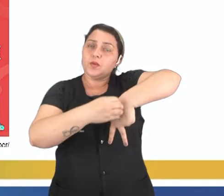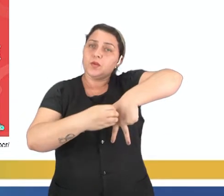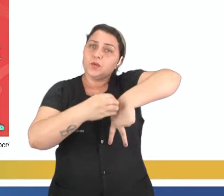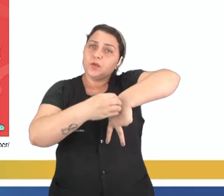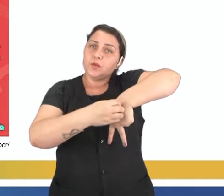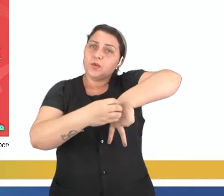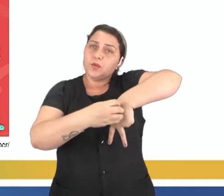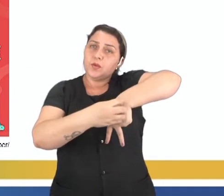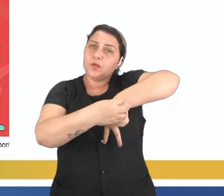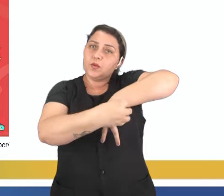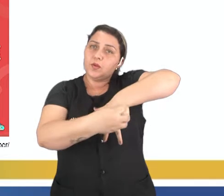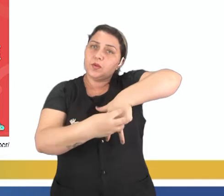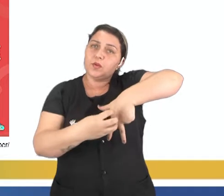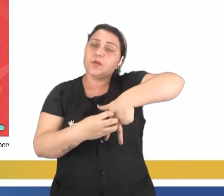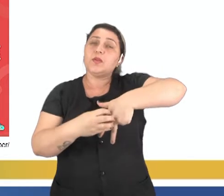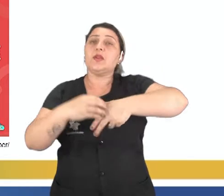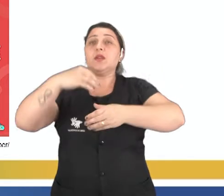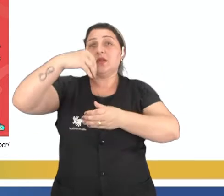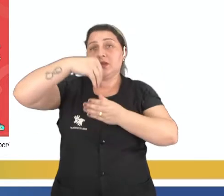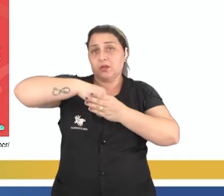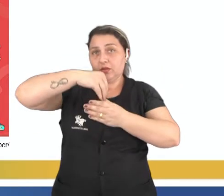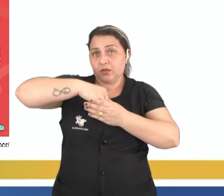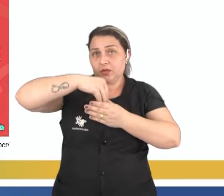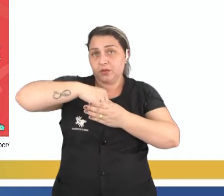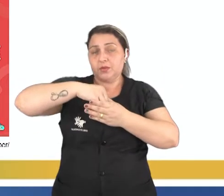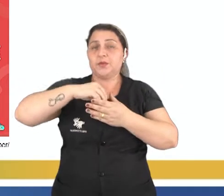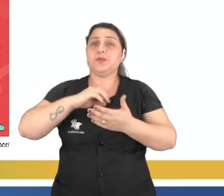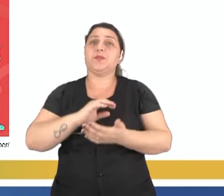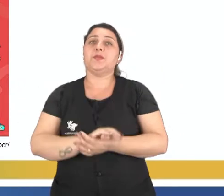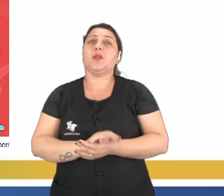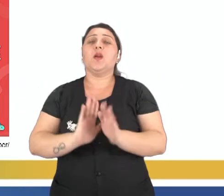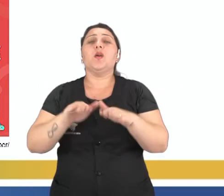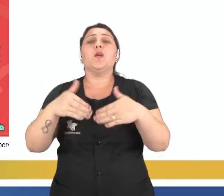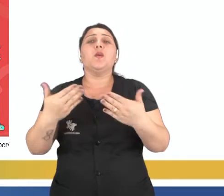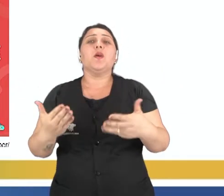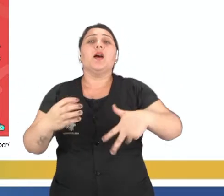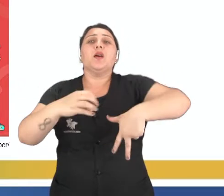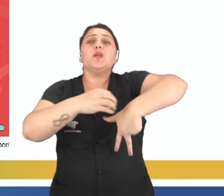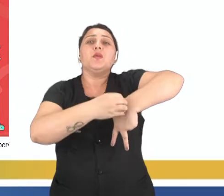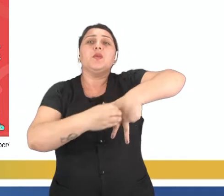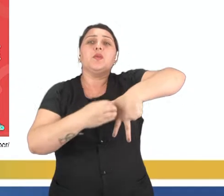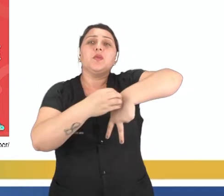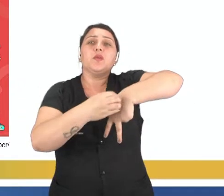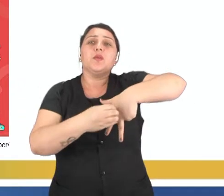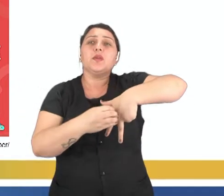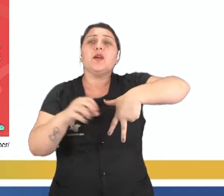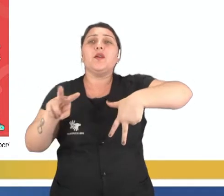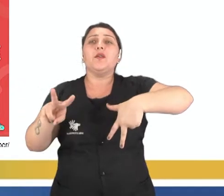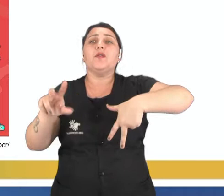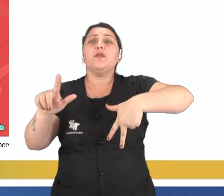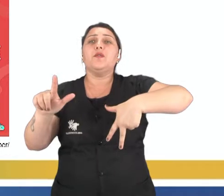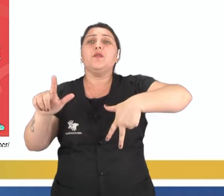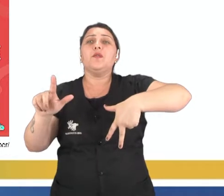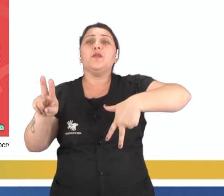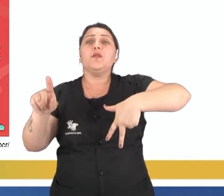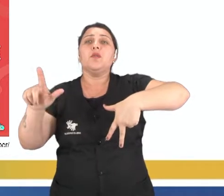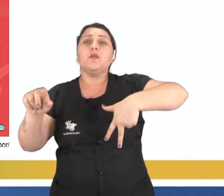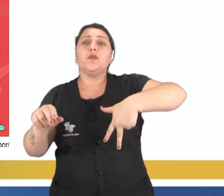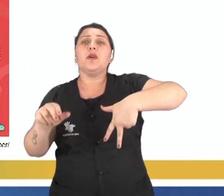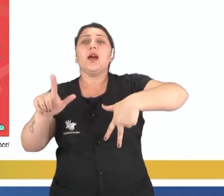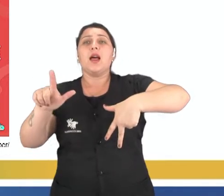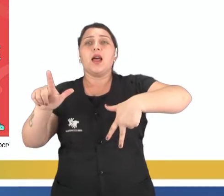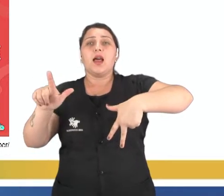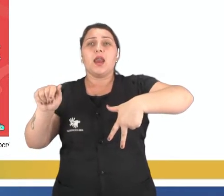localizados externamente. E quais são esses órgãos que vão formar a vulva? Nós temos os